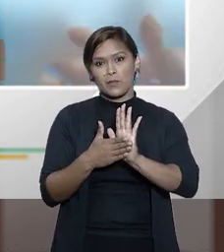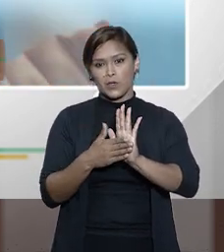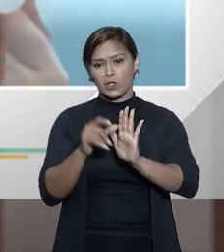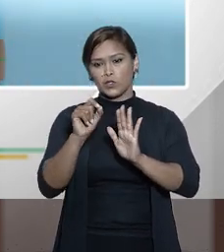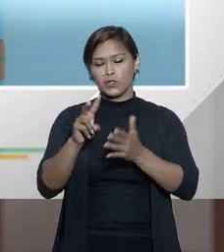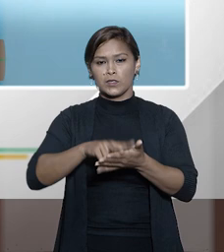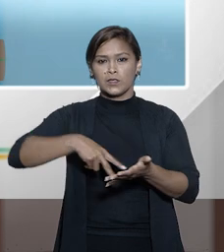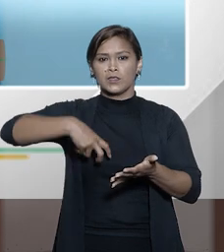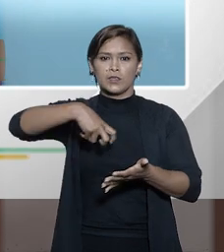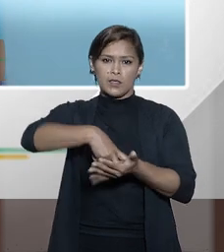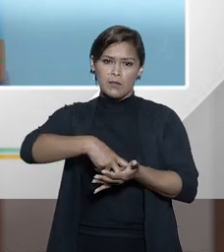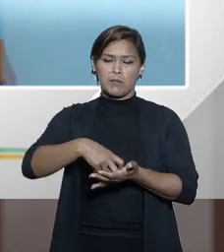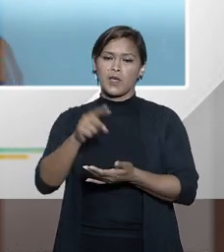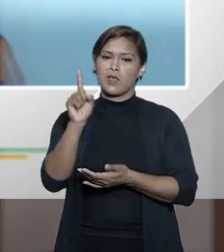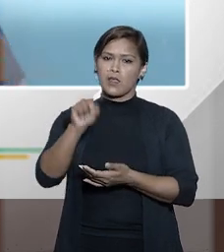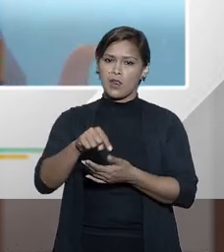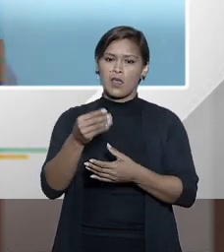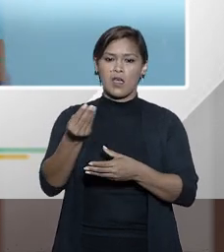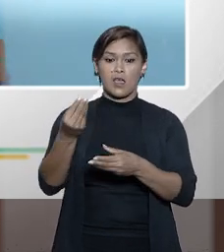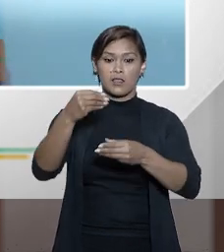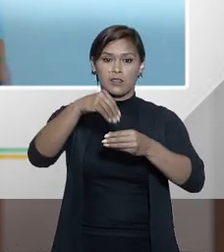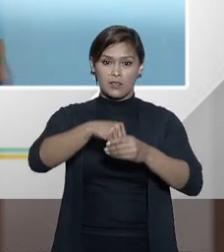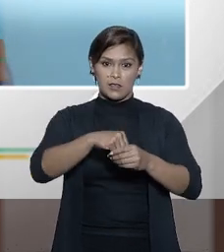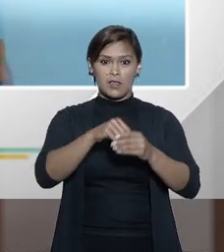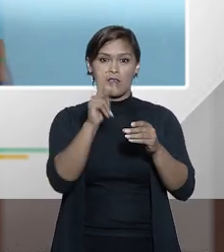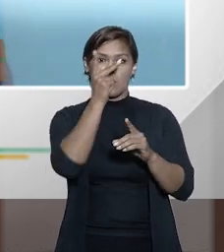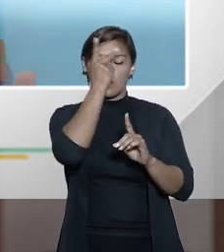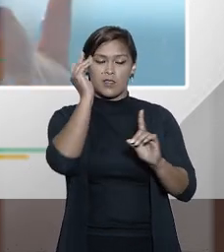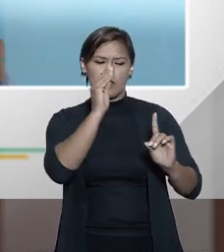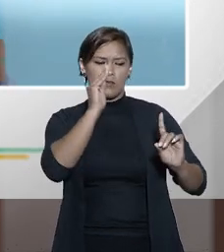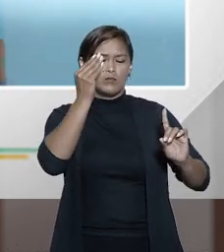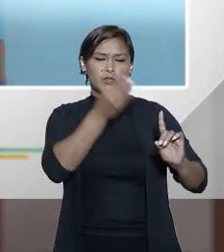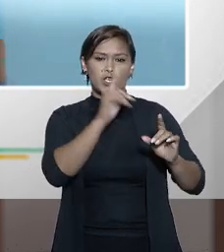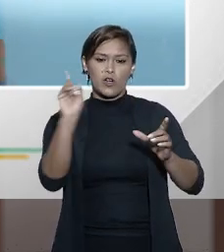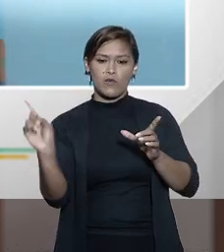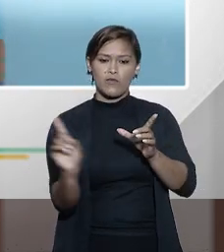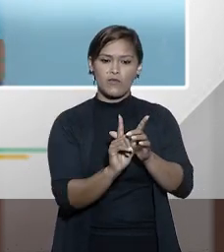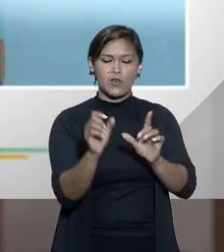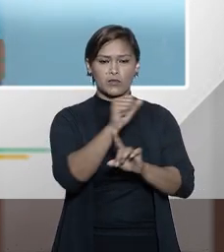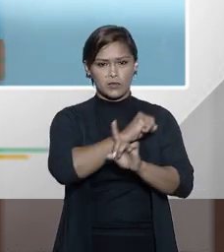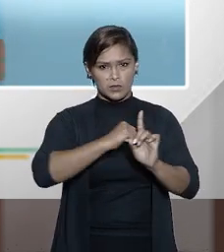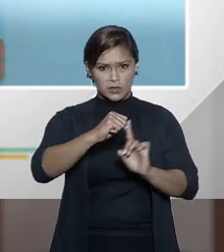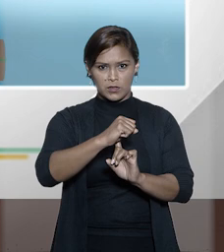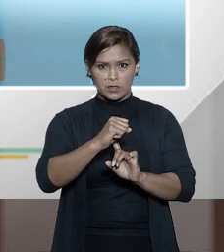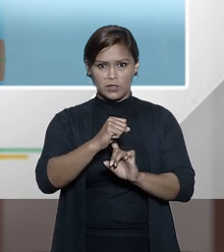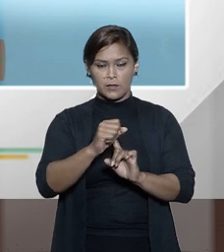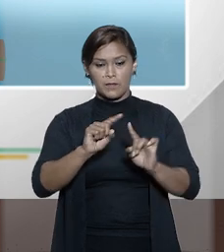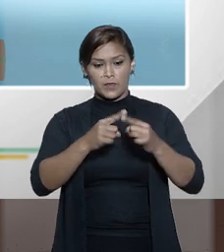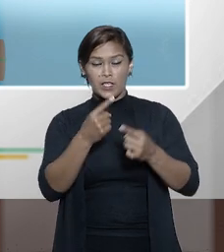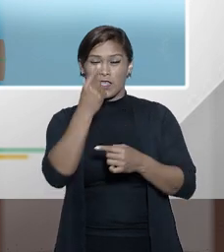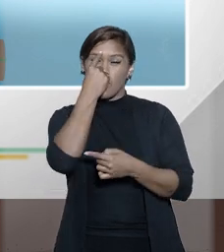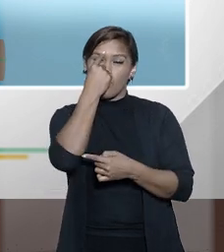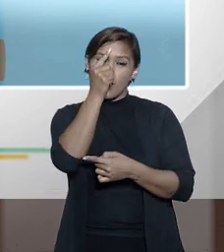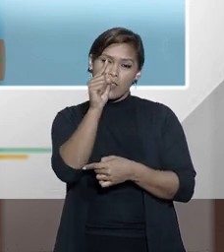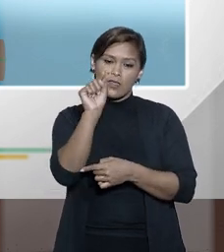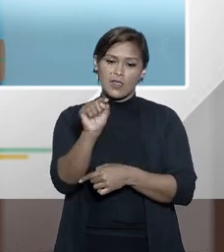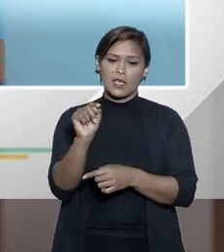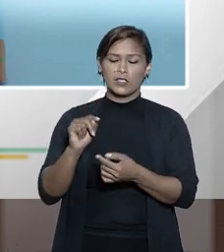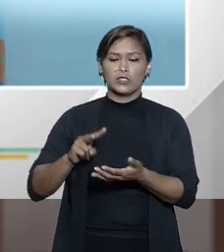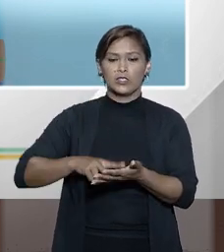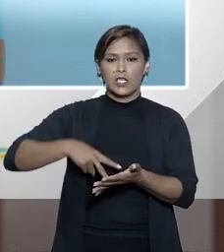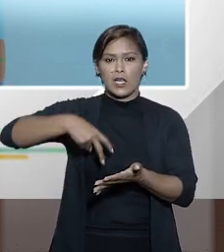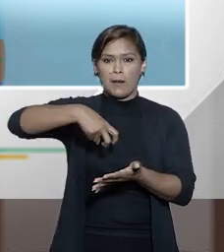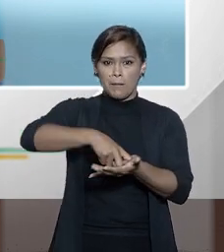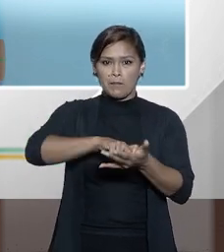propósitos da pena é a integração do indivíduo a reintegração do indivíduo da sociedade então a ideia de que ele